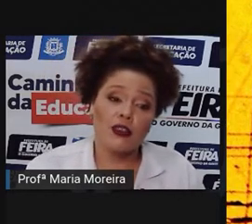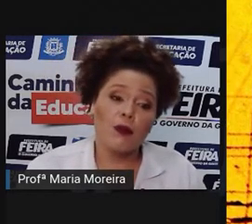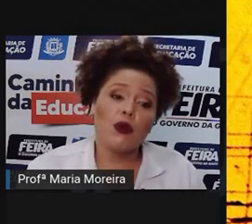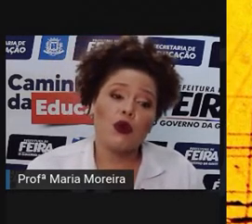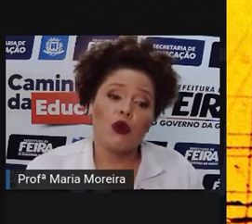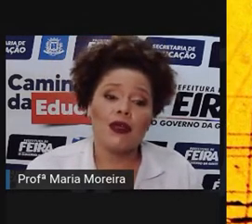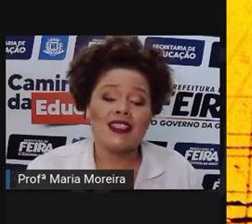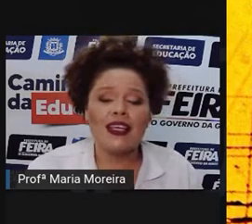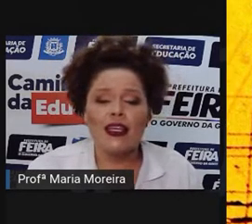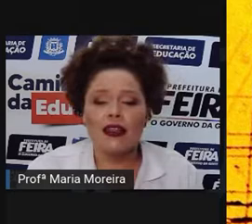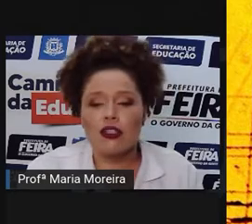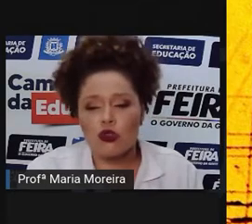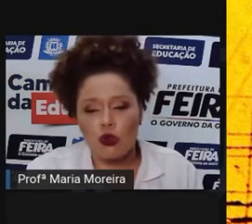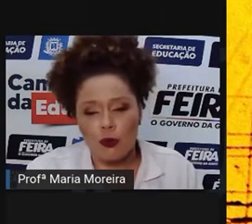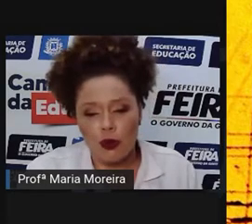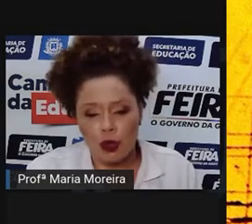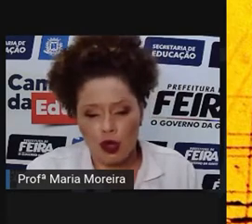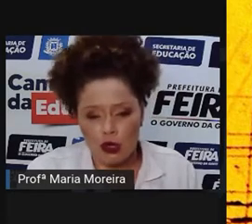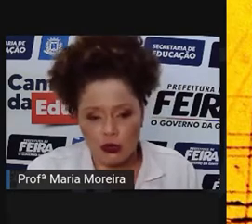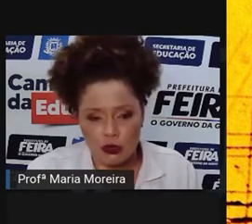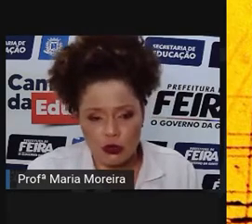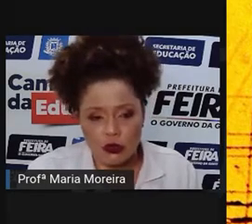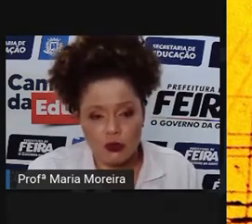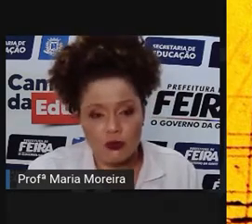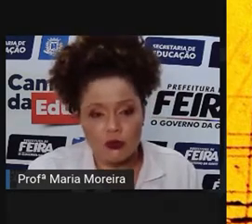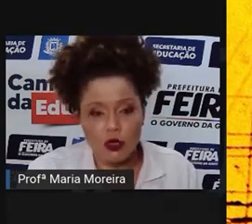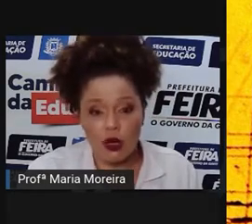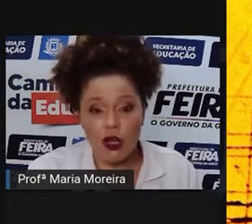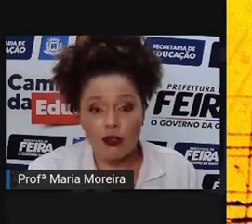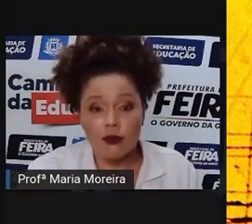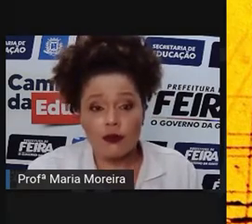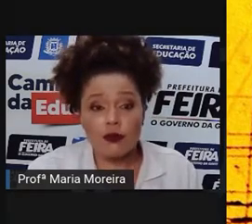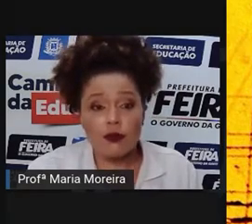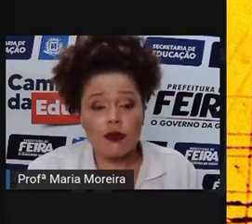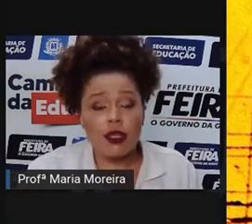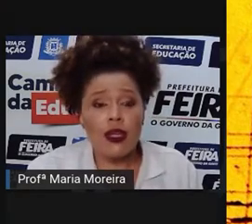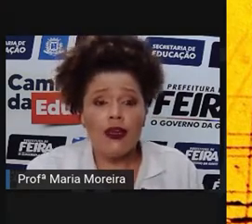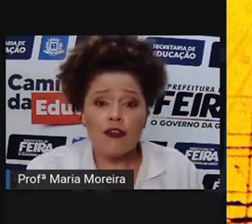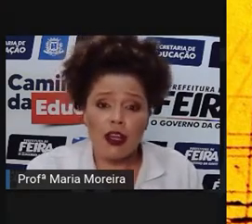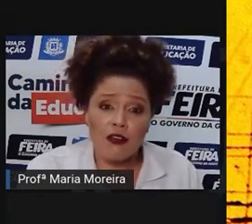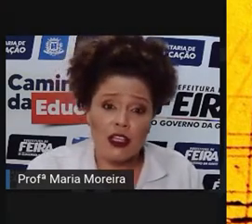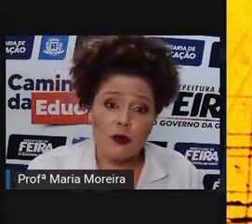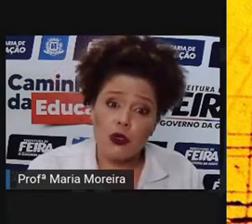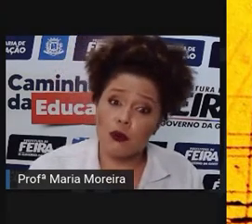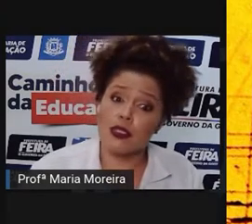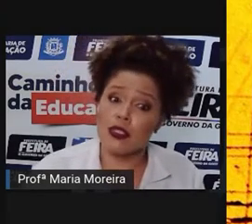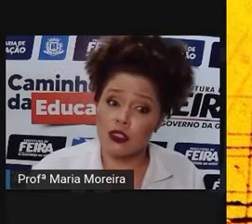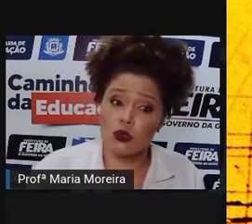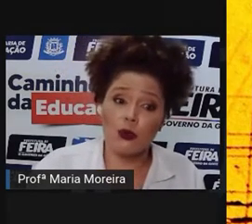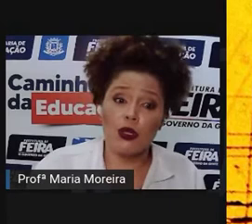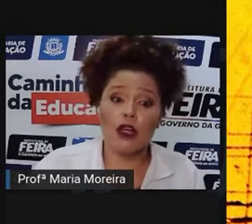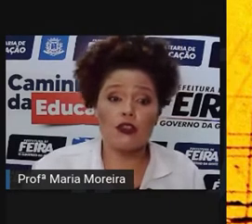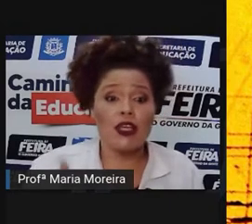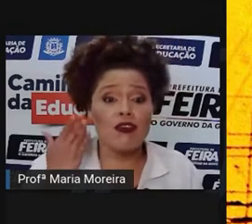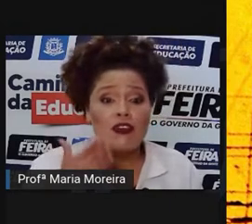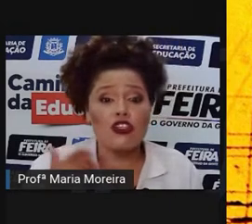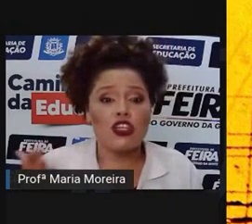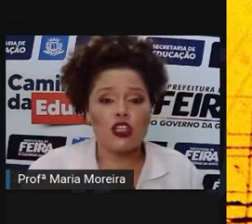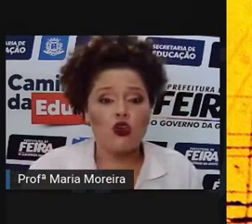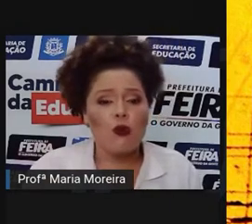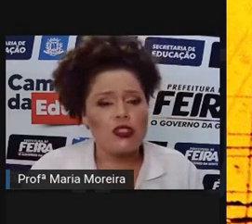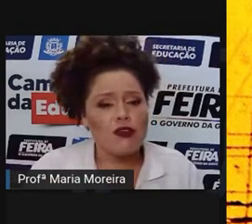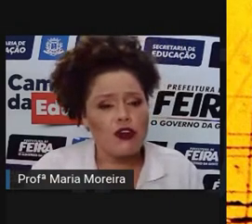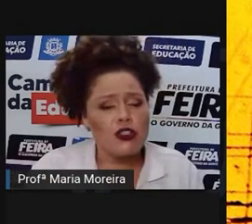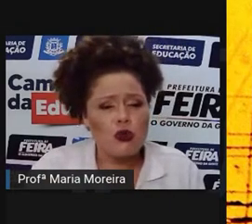levado por homens inescrupulosos. Ó! Foi levado por homens inescrupulosos e